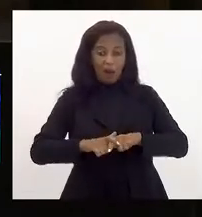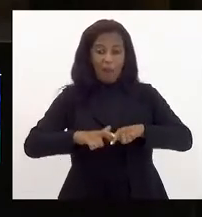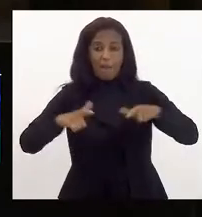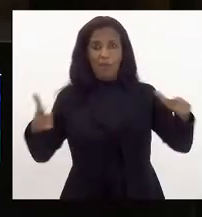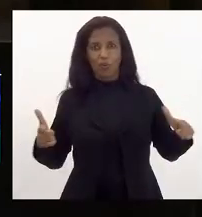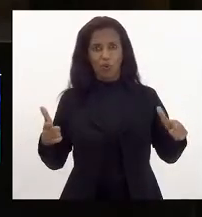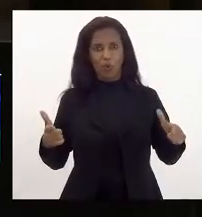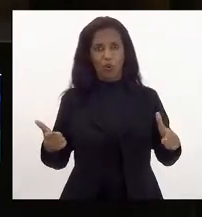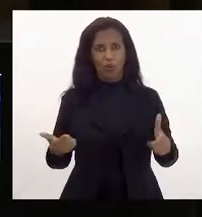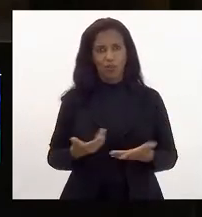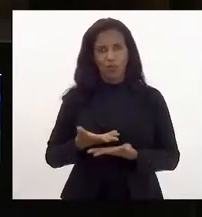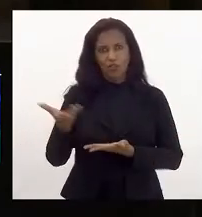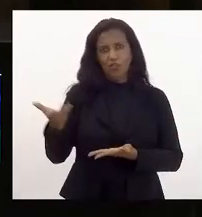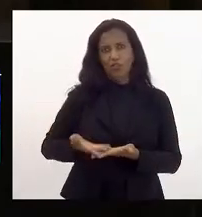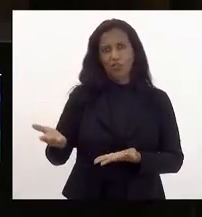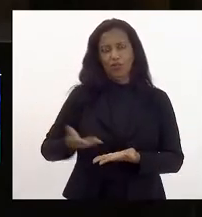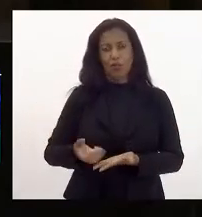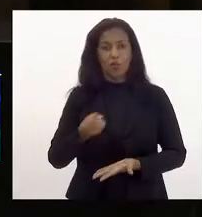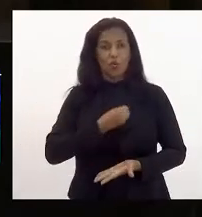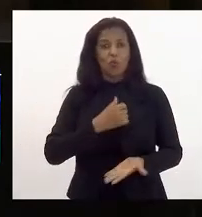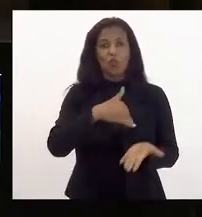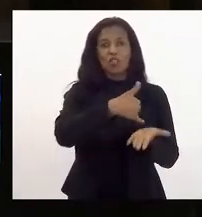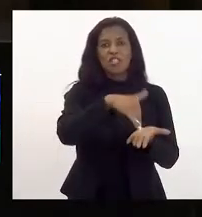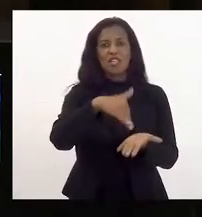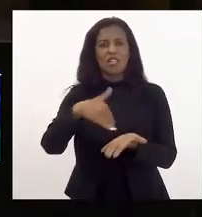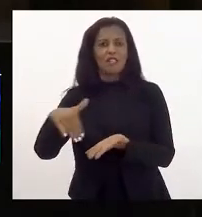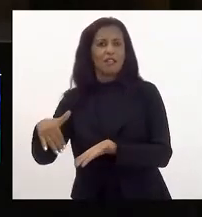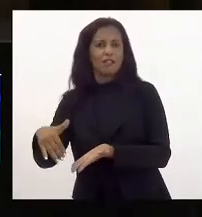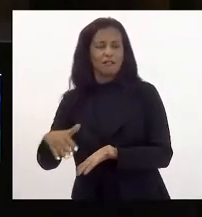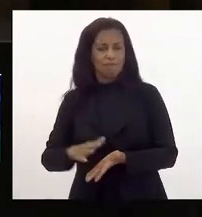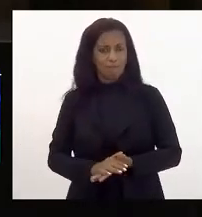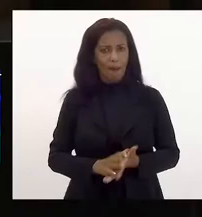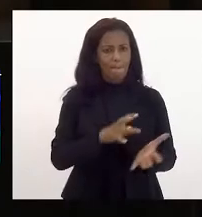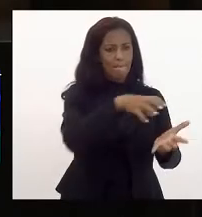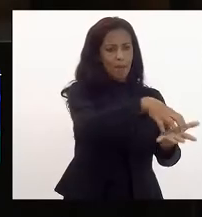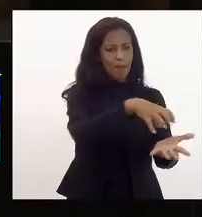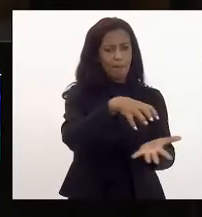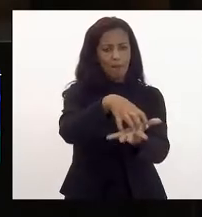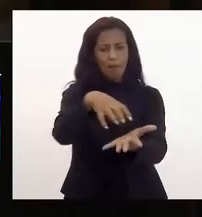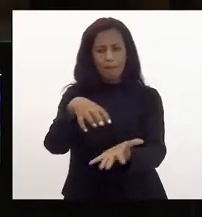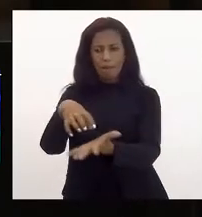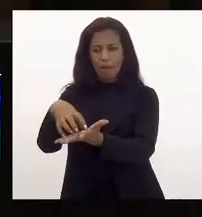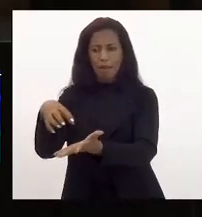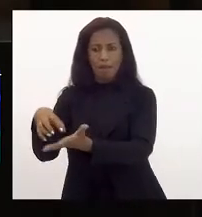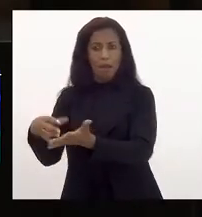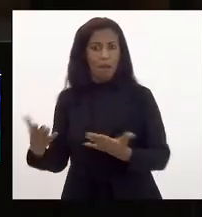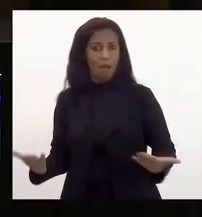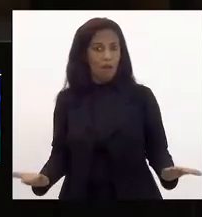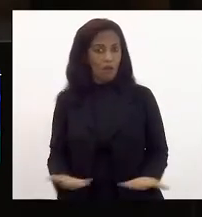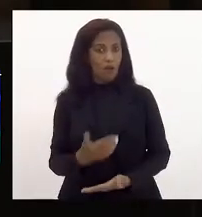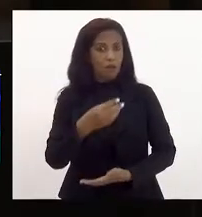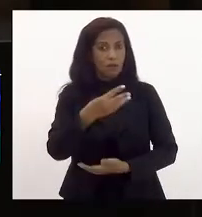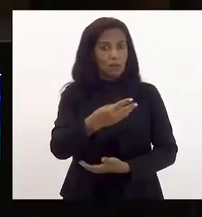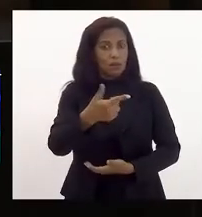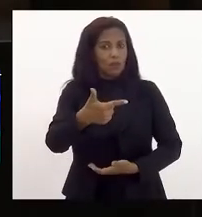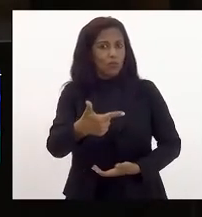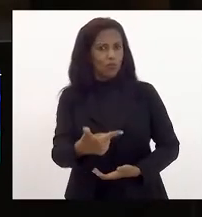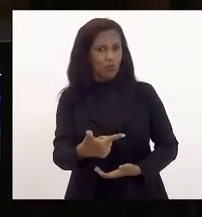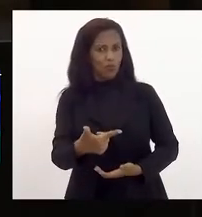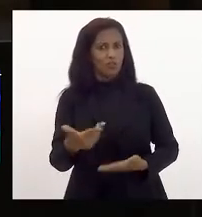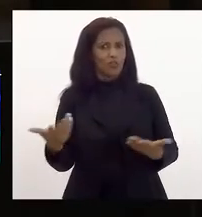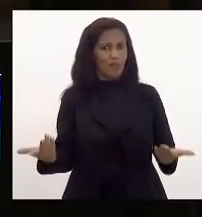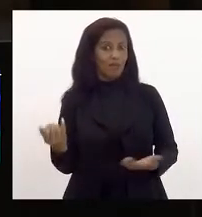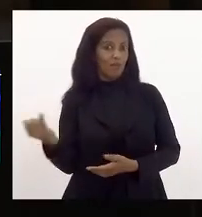despesa aumentando o número de secretarias isso é muito sério e aí é importante dizer e